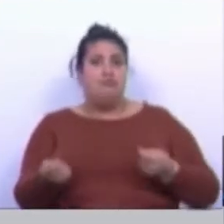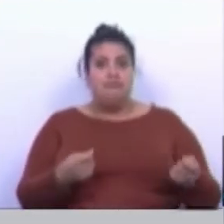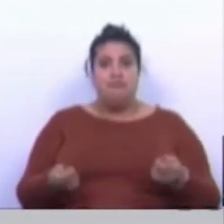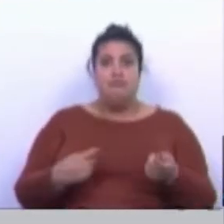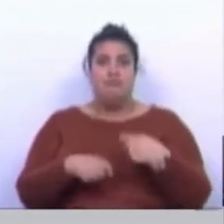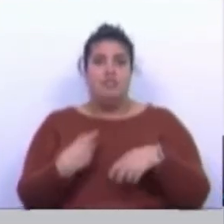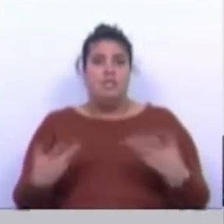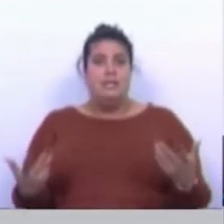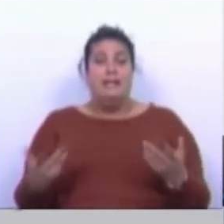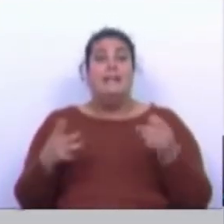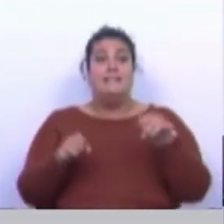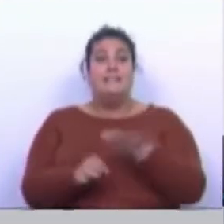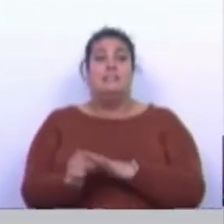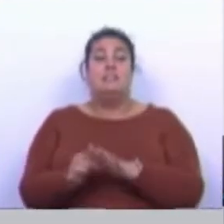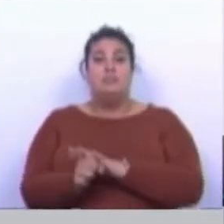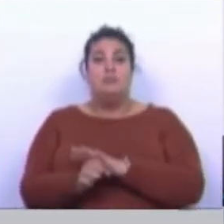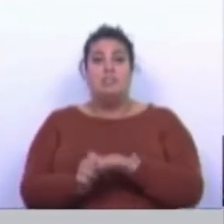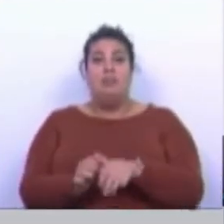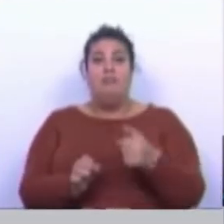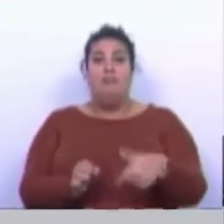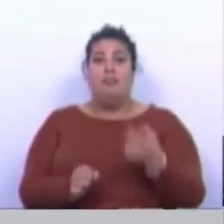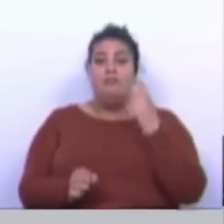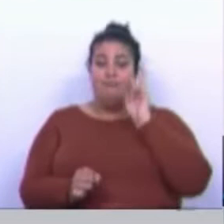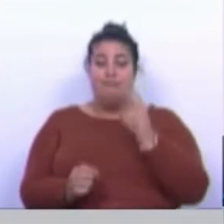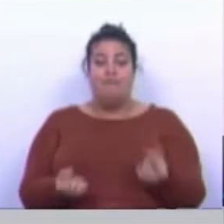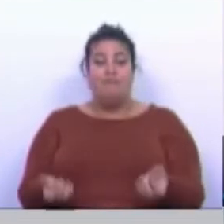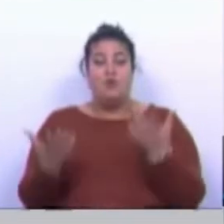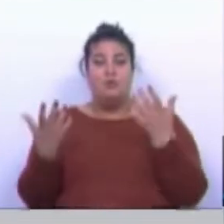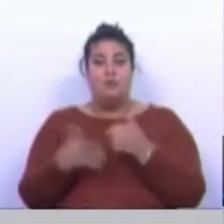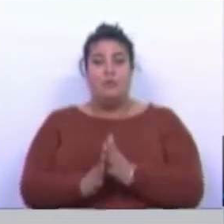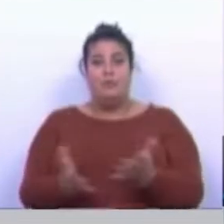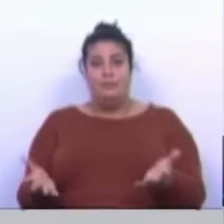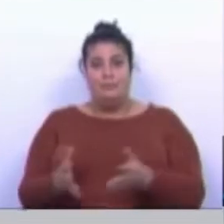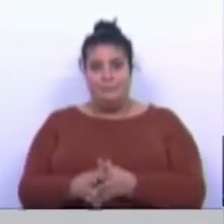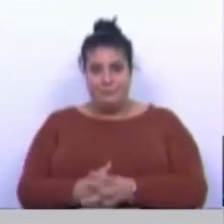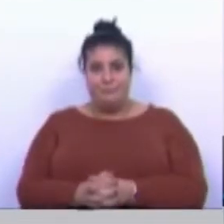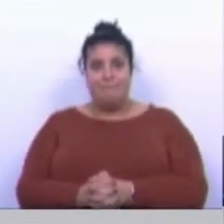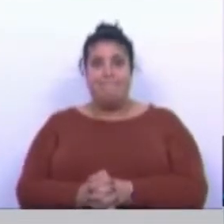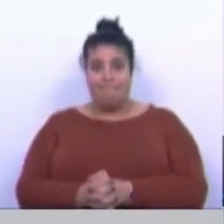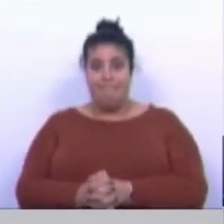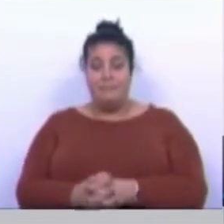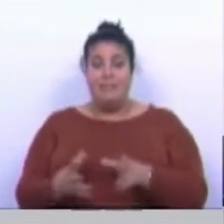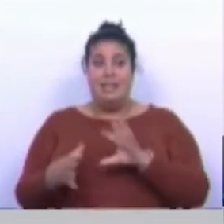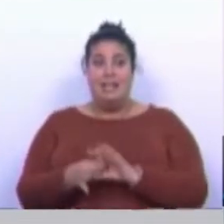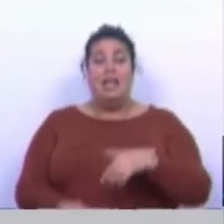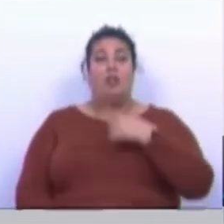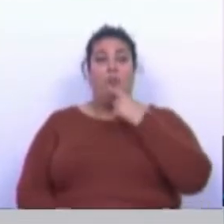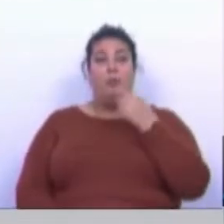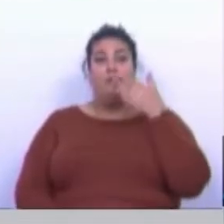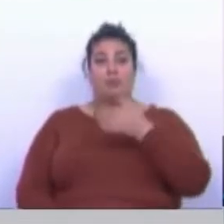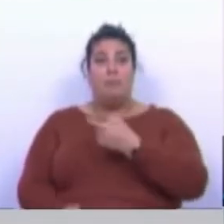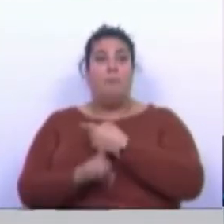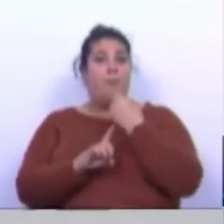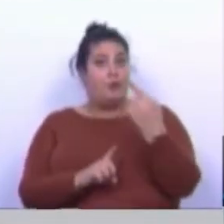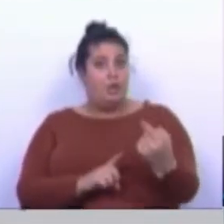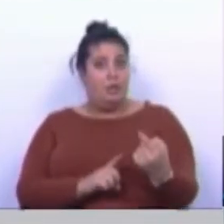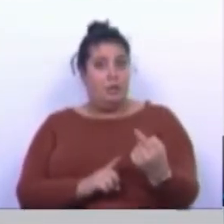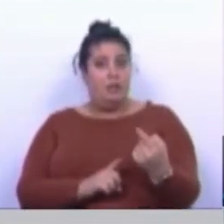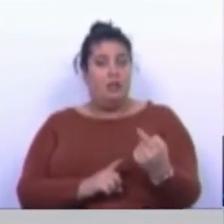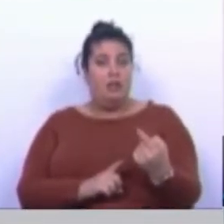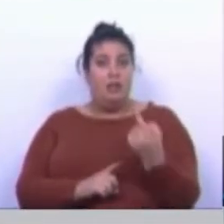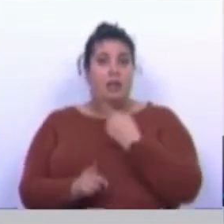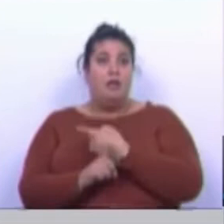de facto a situação de pandemia veio piorar tudo isto. Relativamente à pergunta sobre o porquê